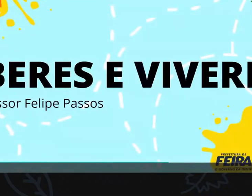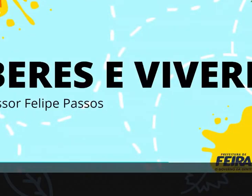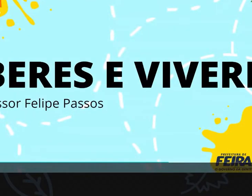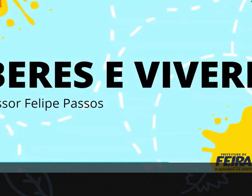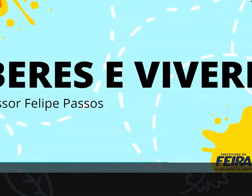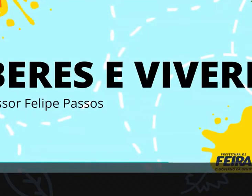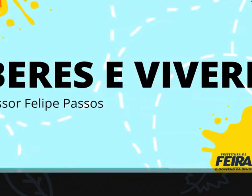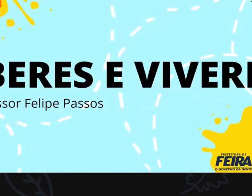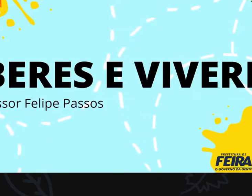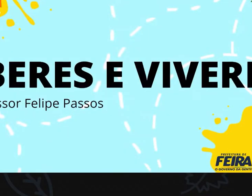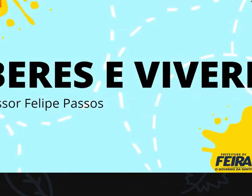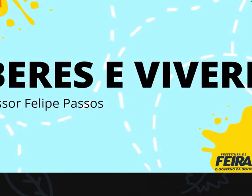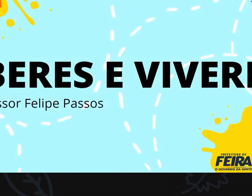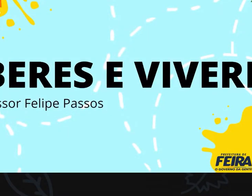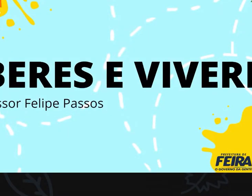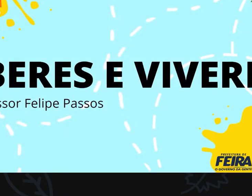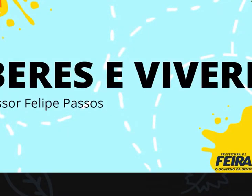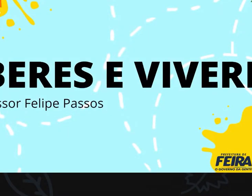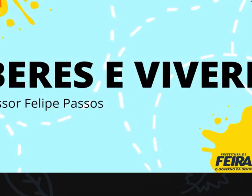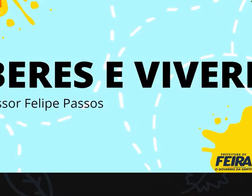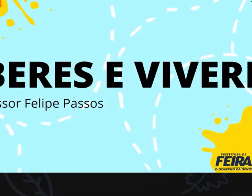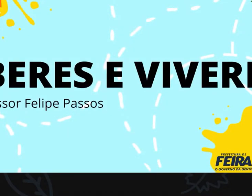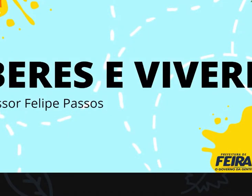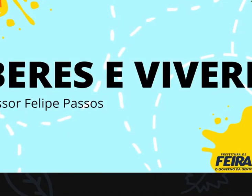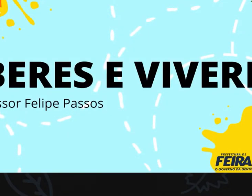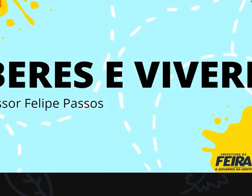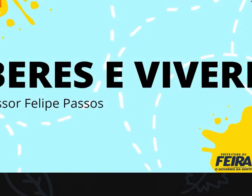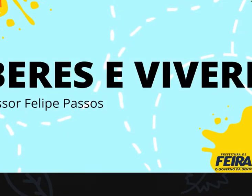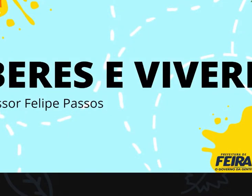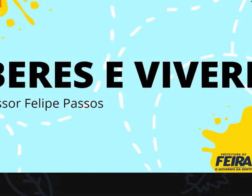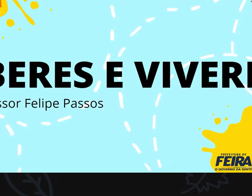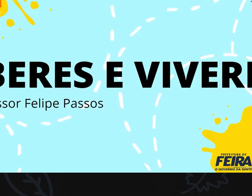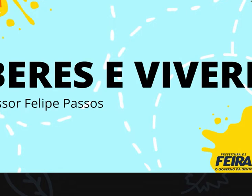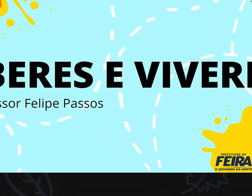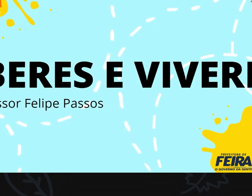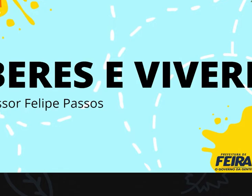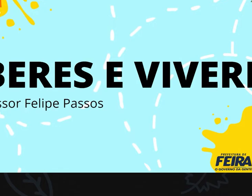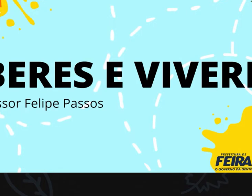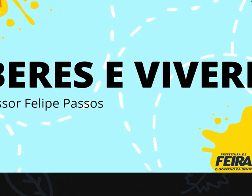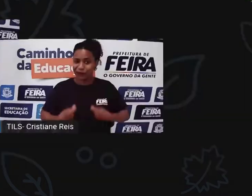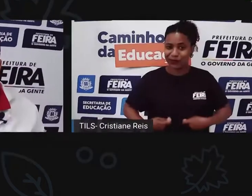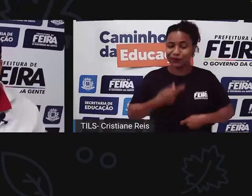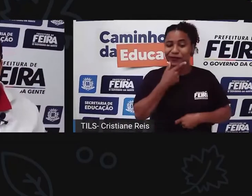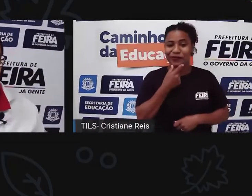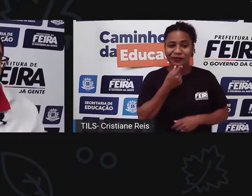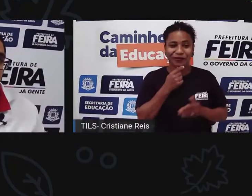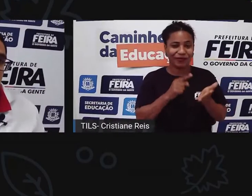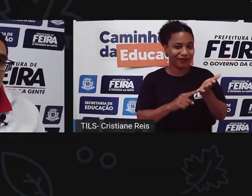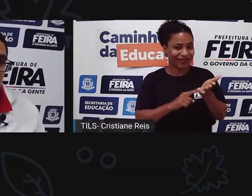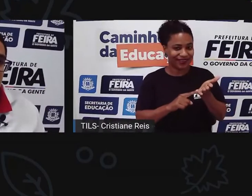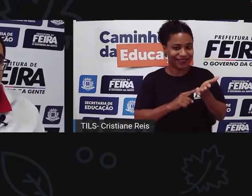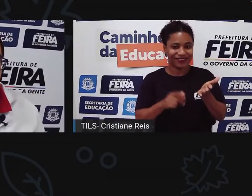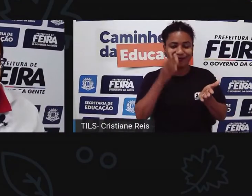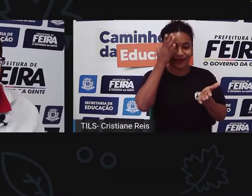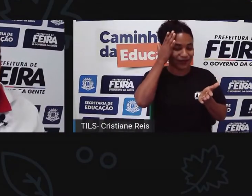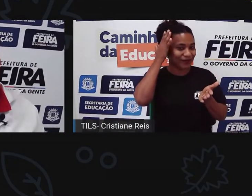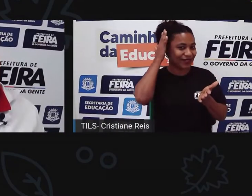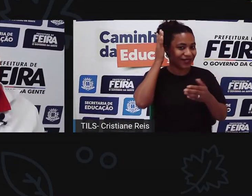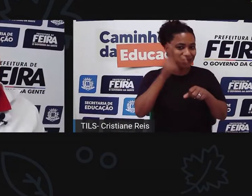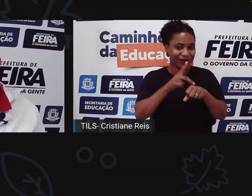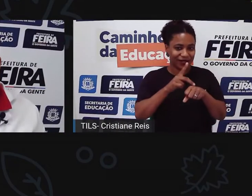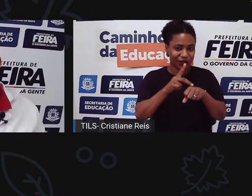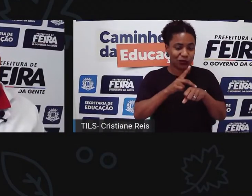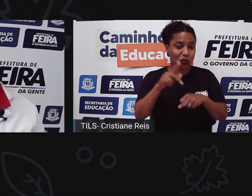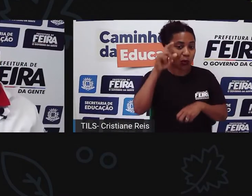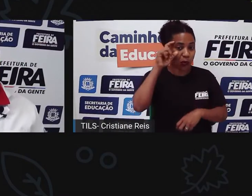Passos e eu vou começar fazendo a minha audiodescrição, tá? Eu sou um homem branco de cabelo preto, uso um óculos de armação azul,